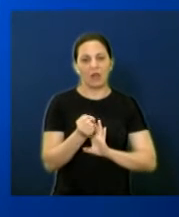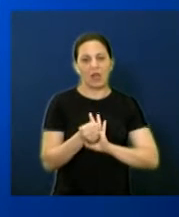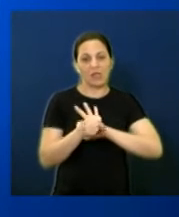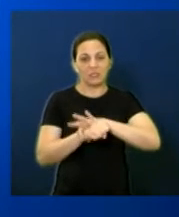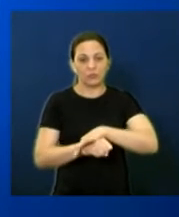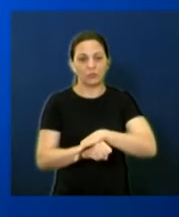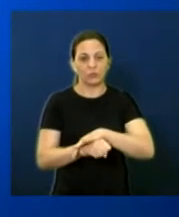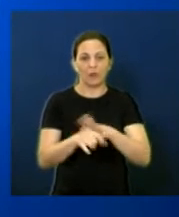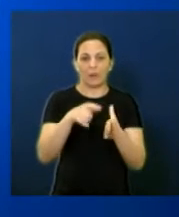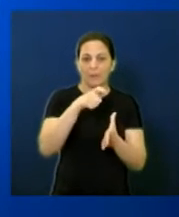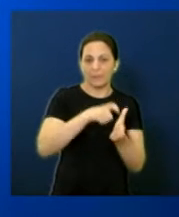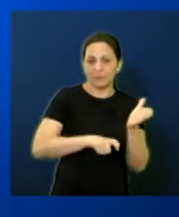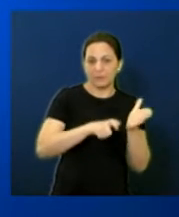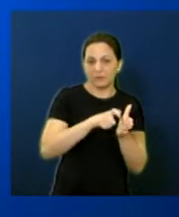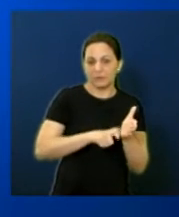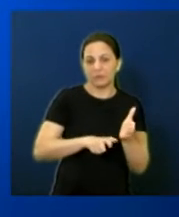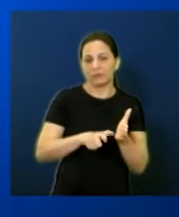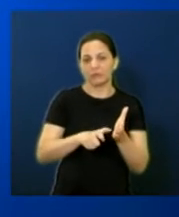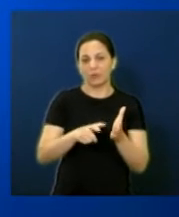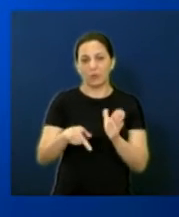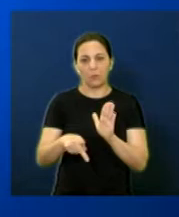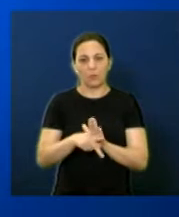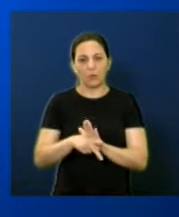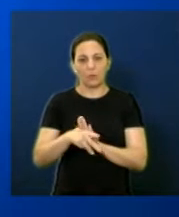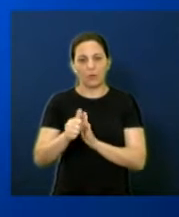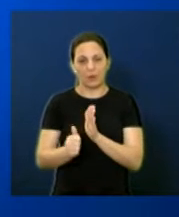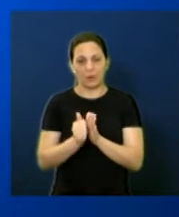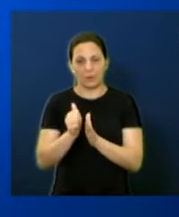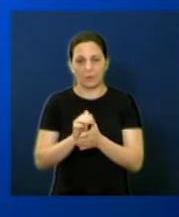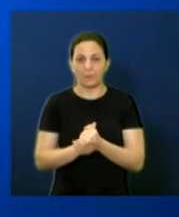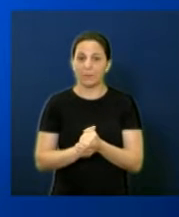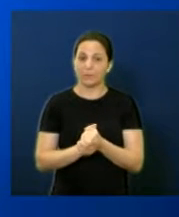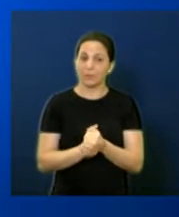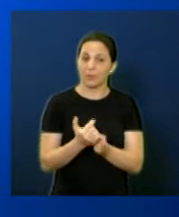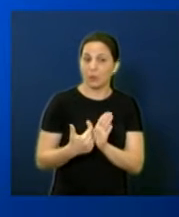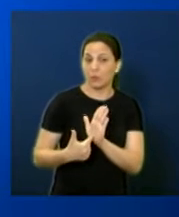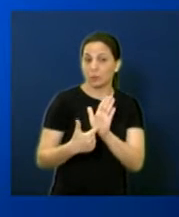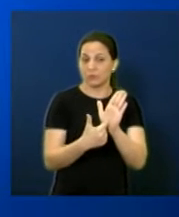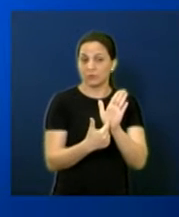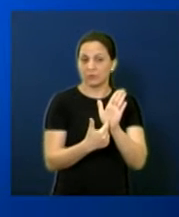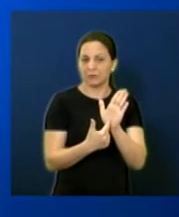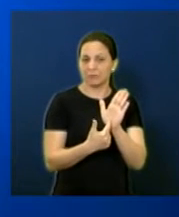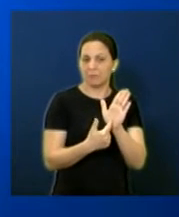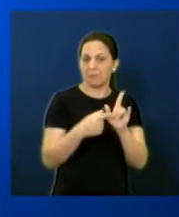preservação deste legado. O levantamento do material